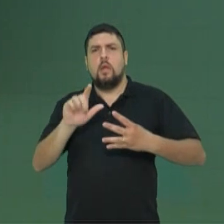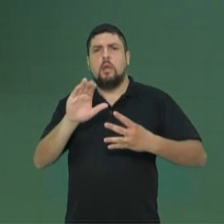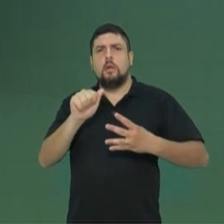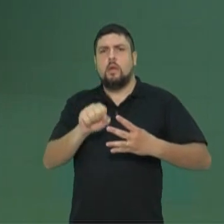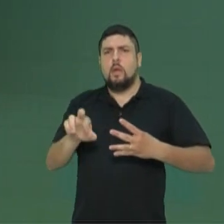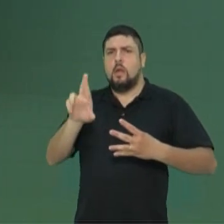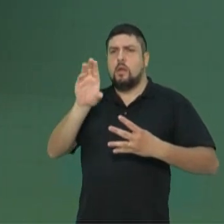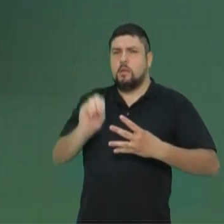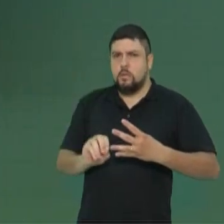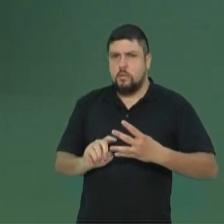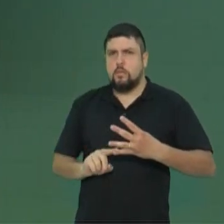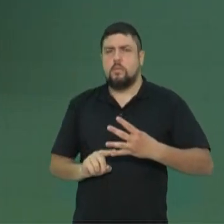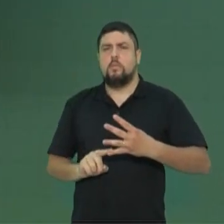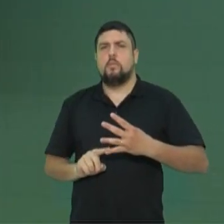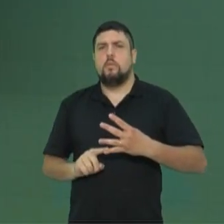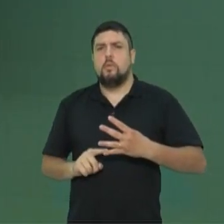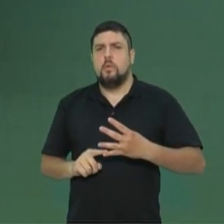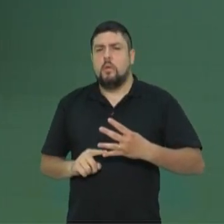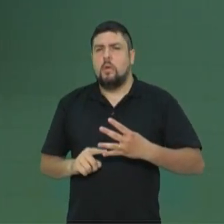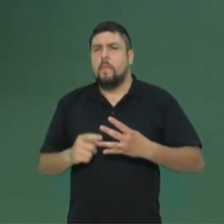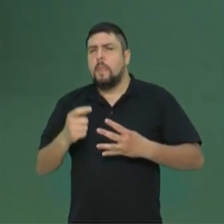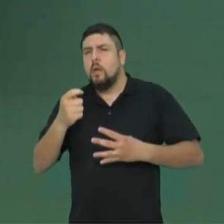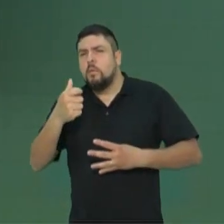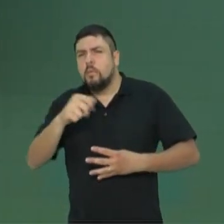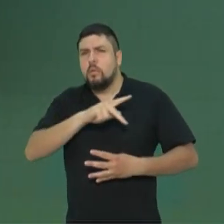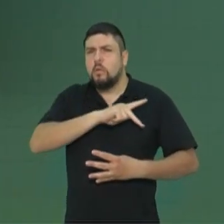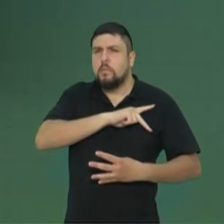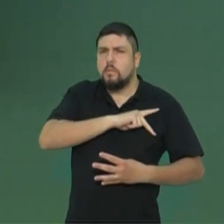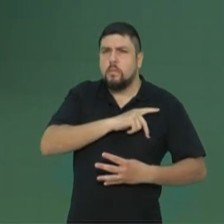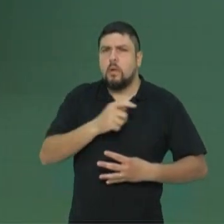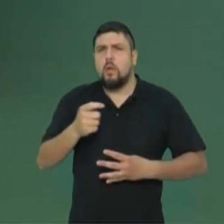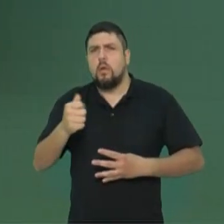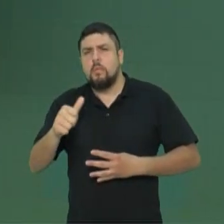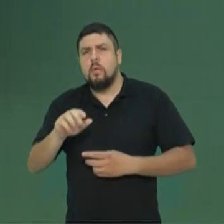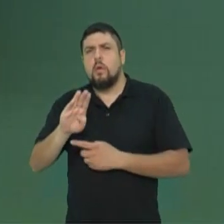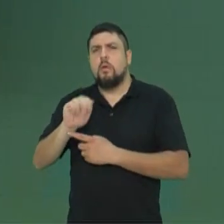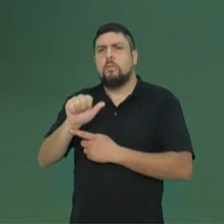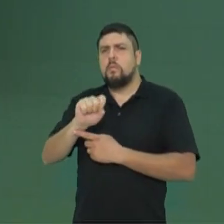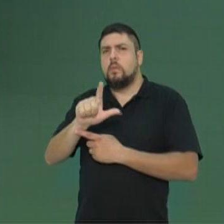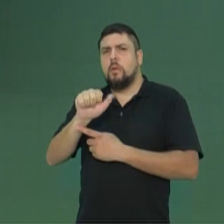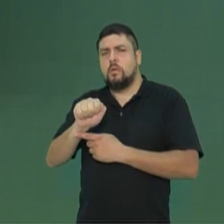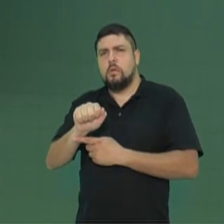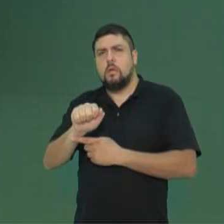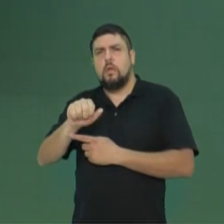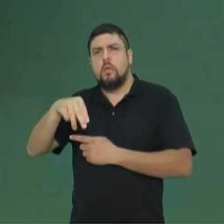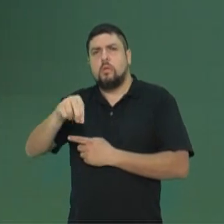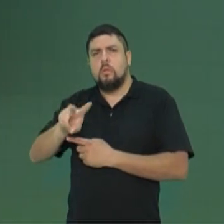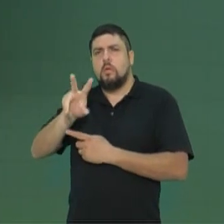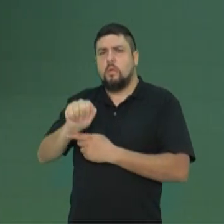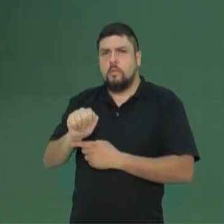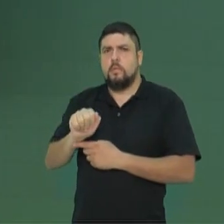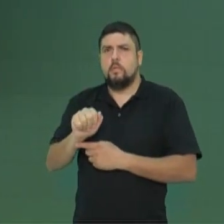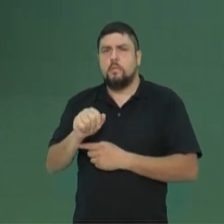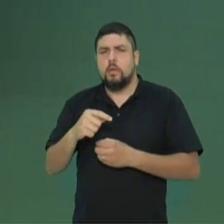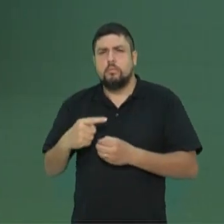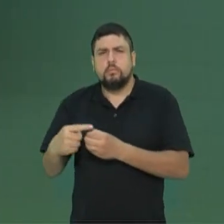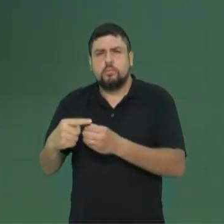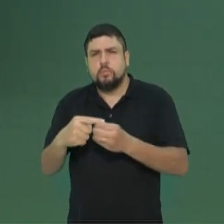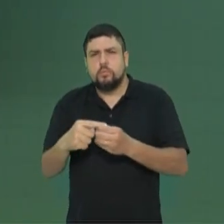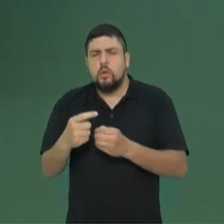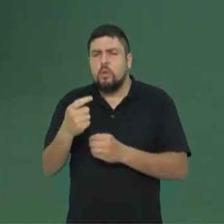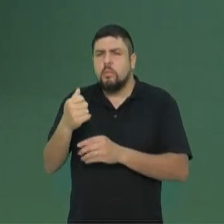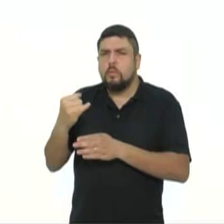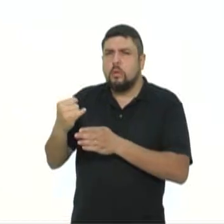um pouco de Palmeira, um pouco de Balsa Nova também, várias cidades da região ali, numa pontinha de Irati,